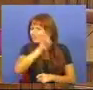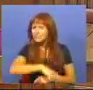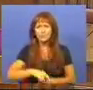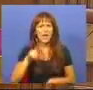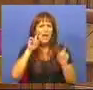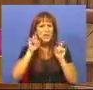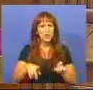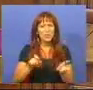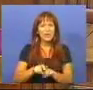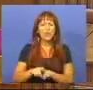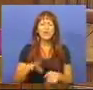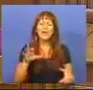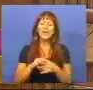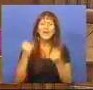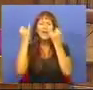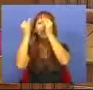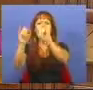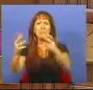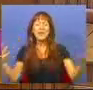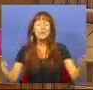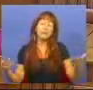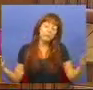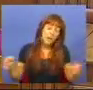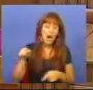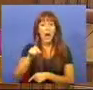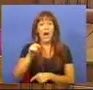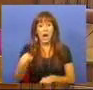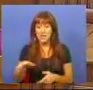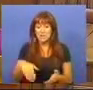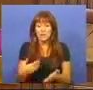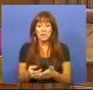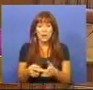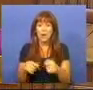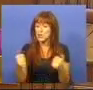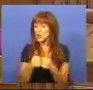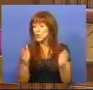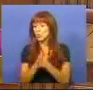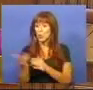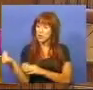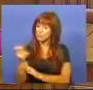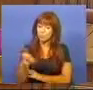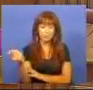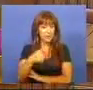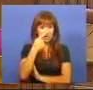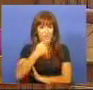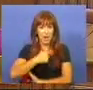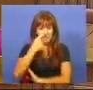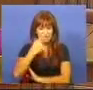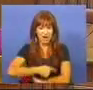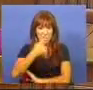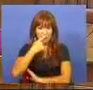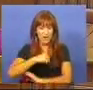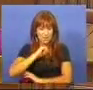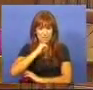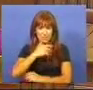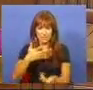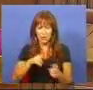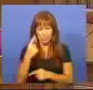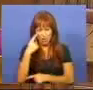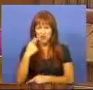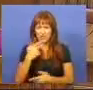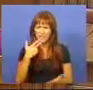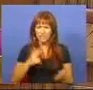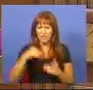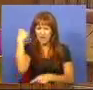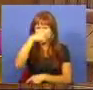A supervisão dita independente, é essa que leva a todas estas falhas consecutivas que mostram a verdadeira face